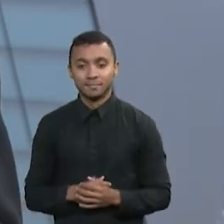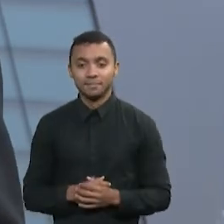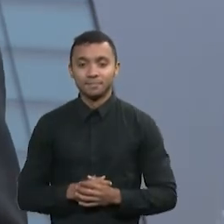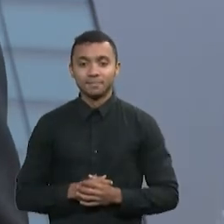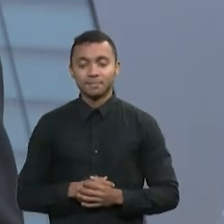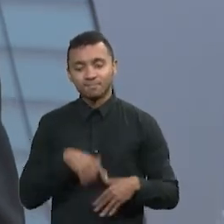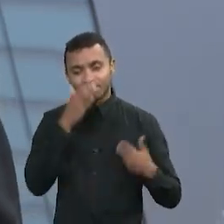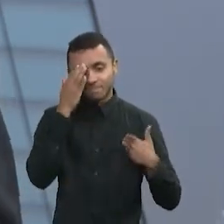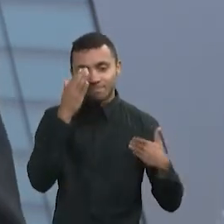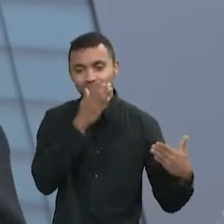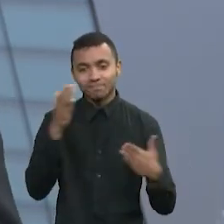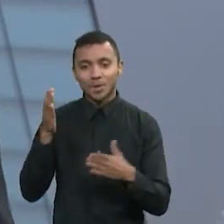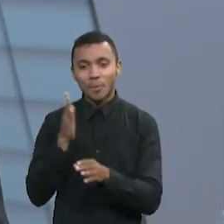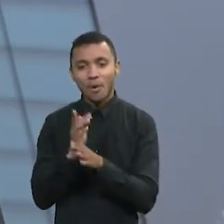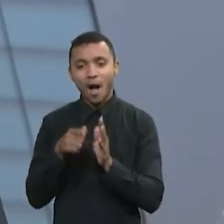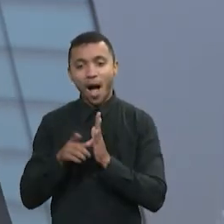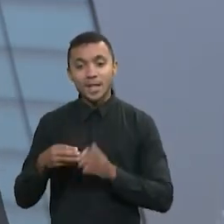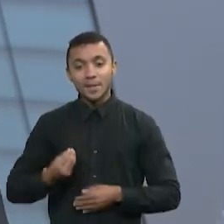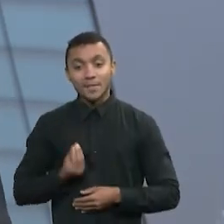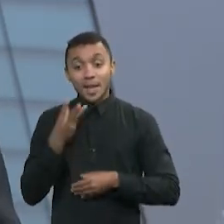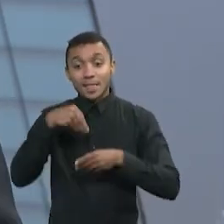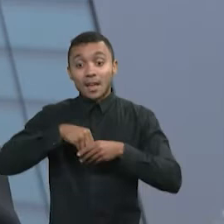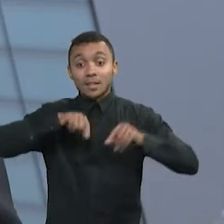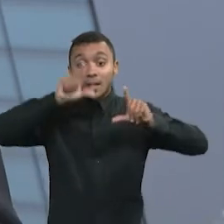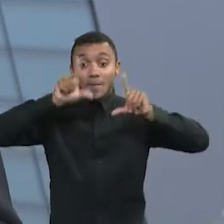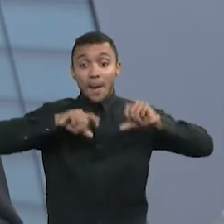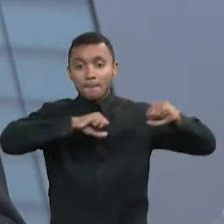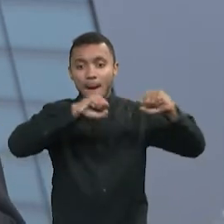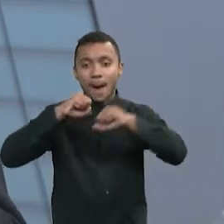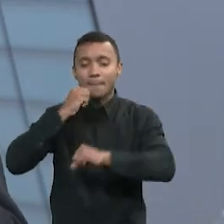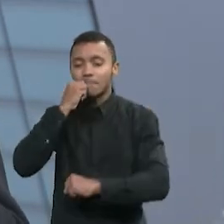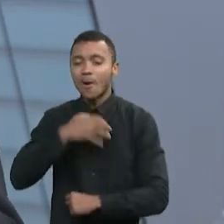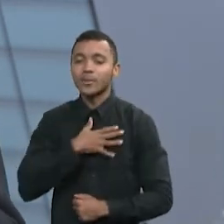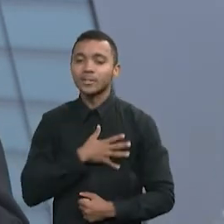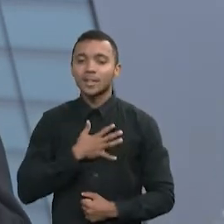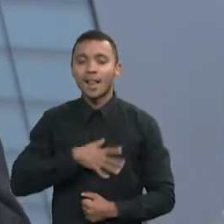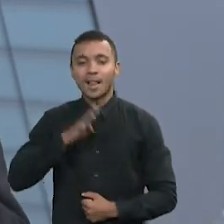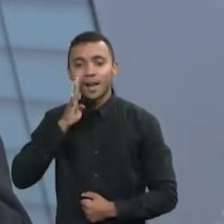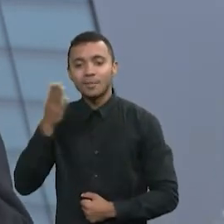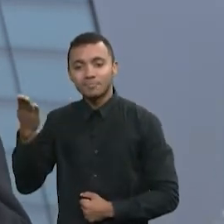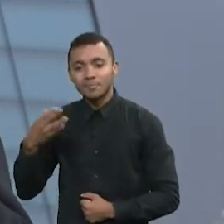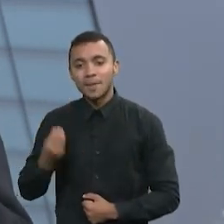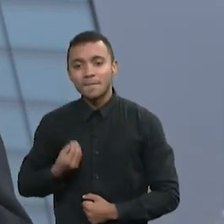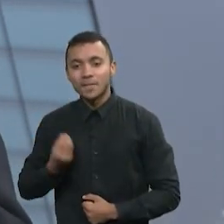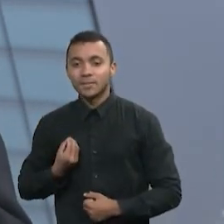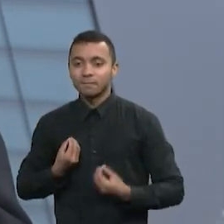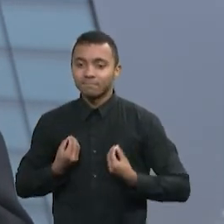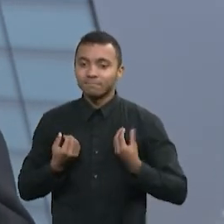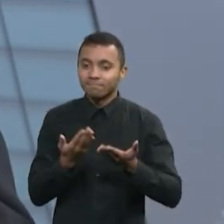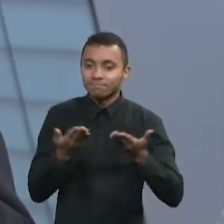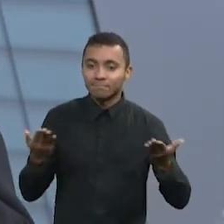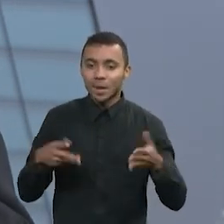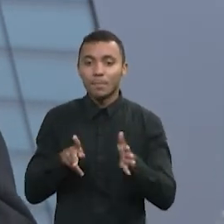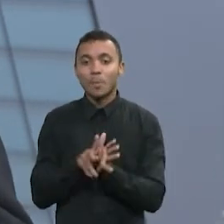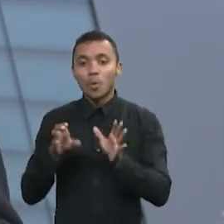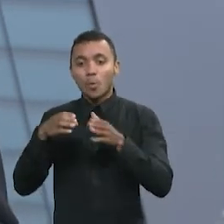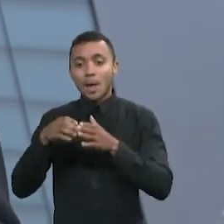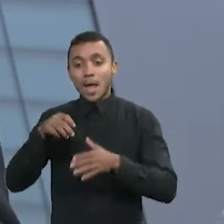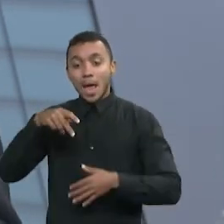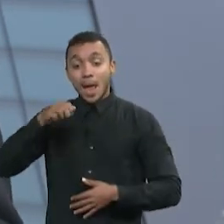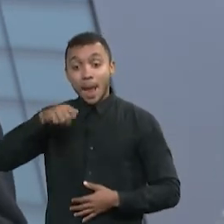Muito obrigado por terem vindo aqui ao programa. Muito legal a participação do Ailton Lira e do Moisés Keliano da MKF